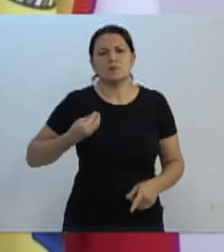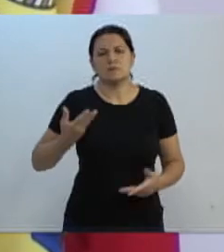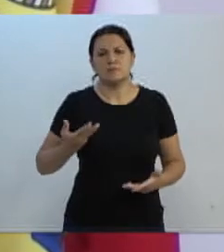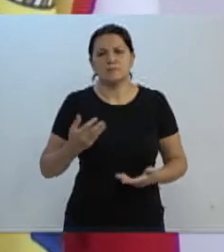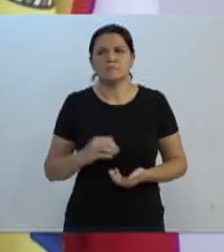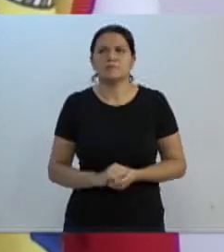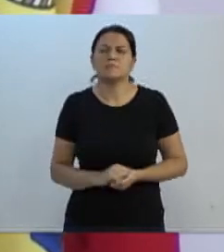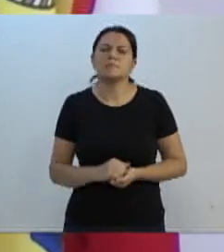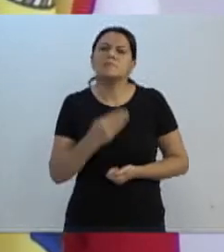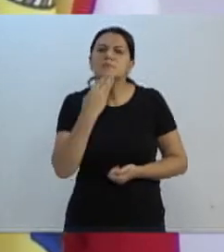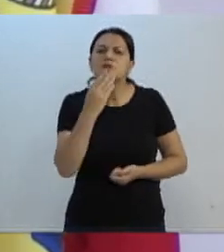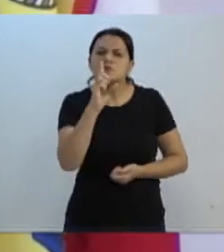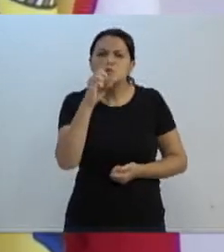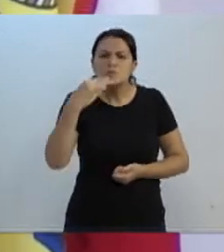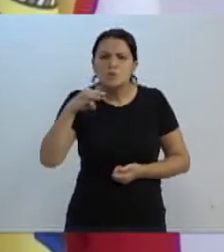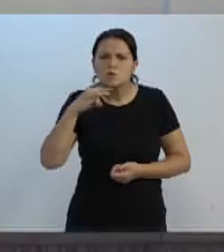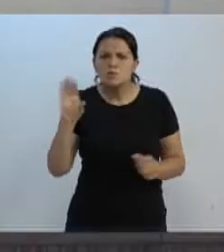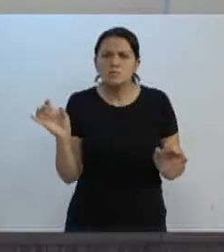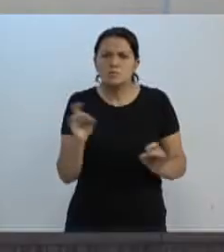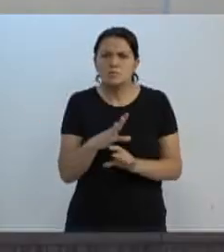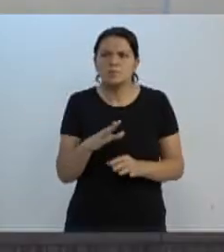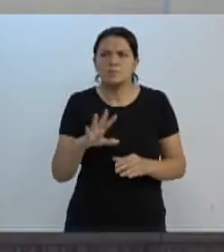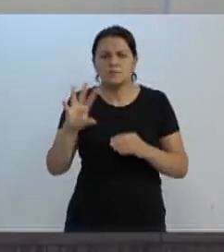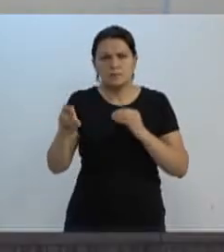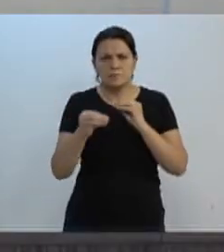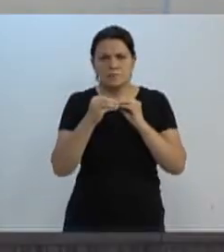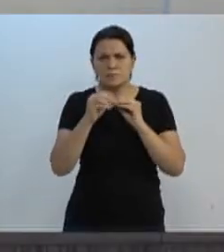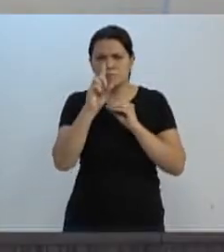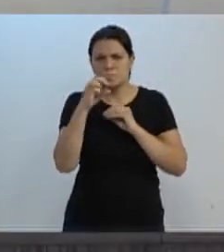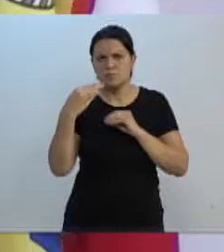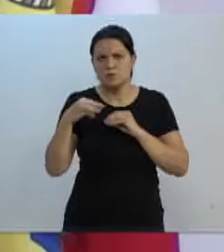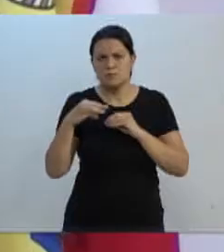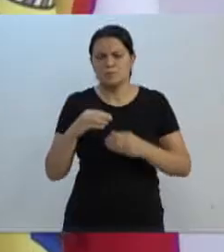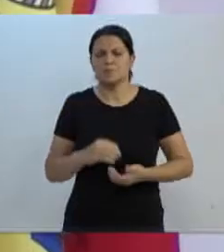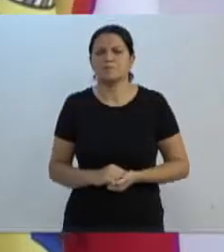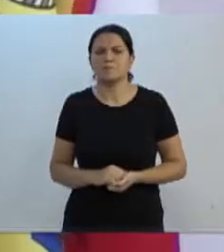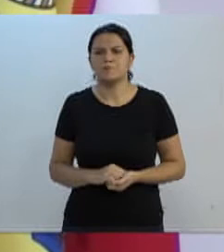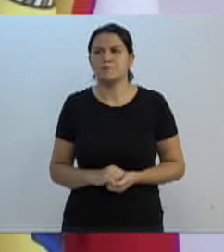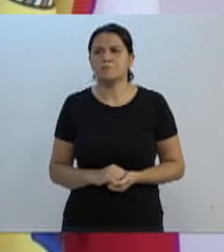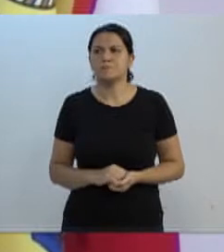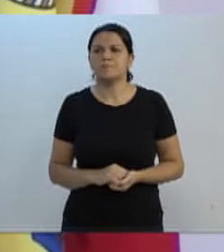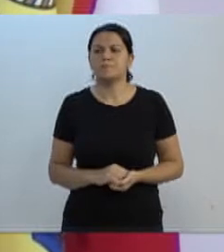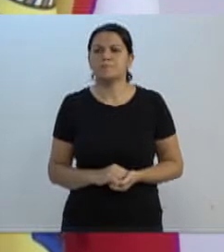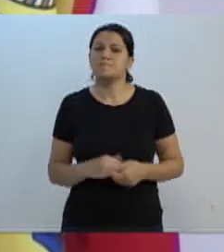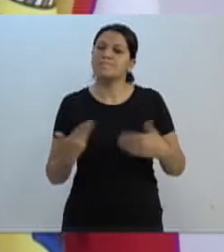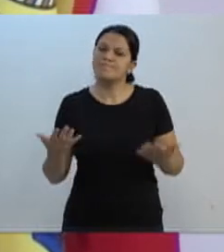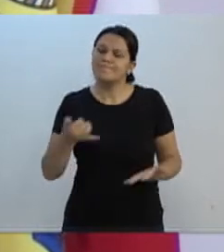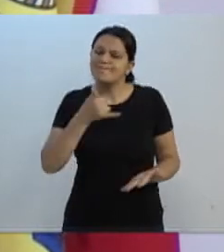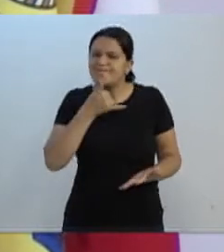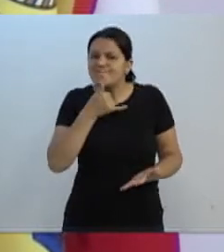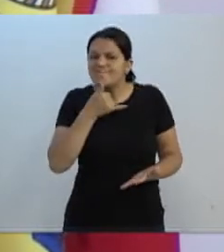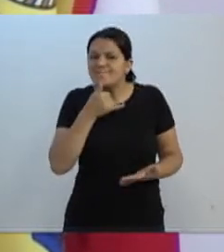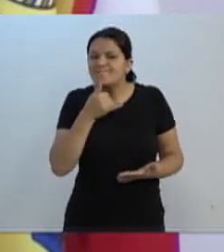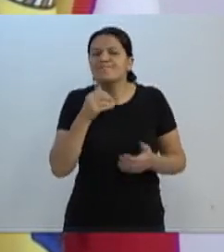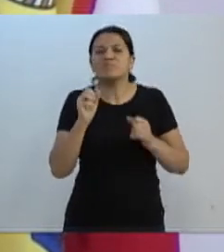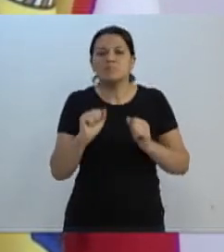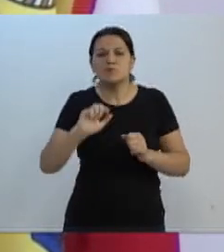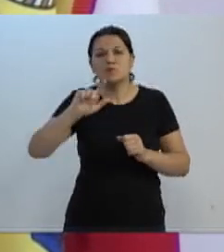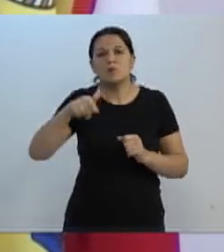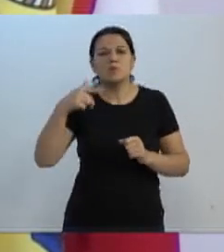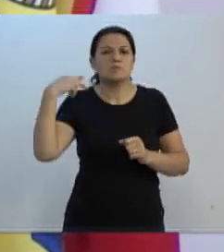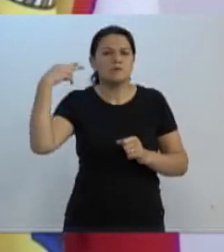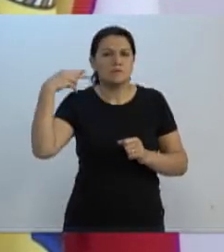Presidente, um minutinho só para eu concluir. Mais um minuto para concluir o seu pronunciamento. Enfim, é uma pena, poderia ter outros vereadores lá